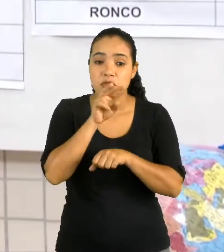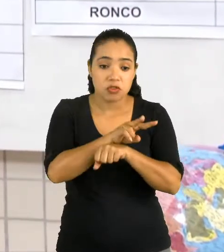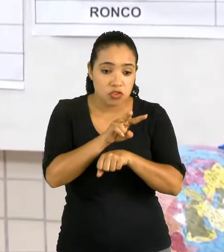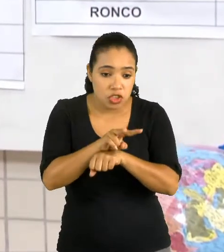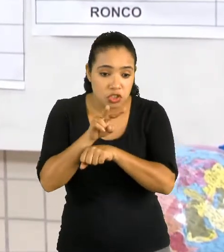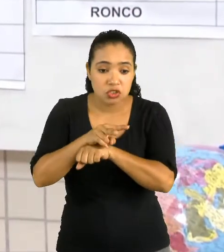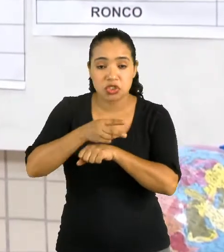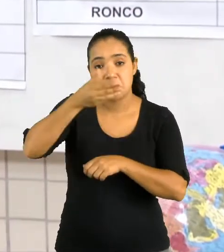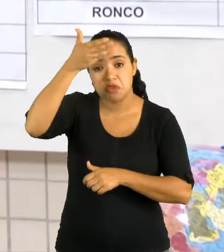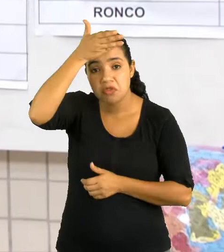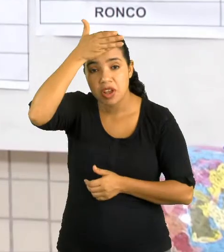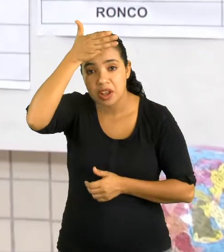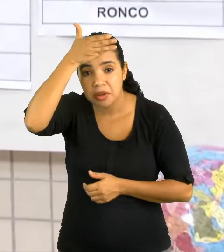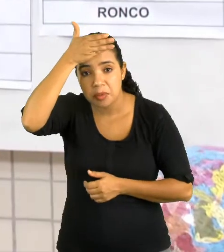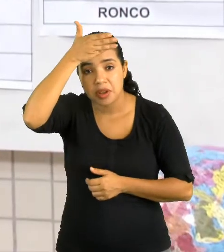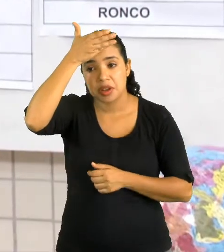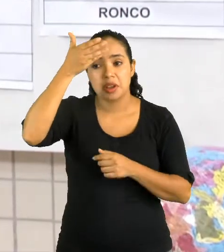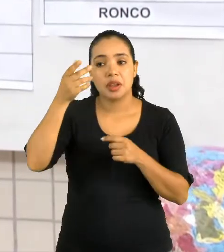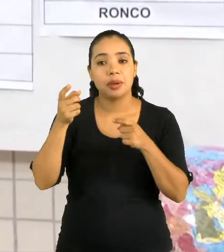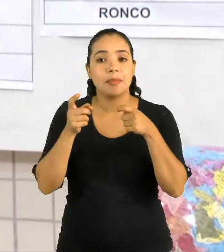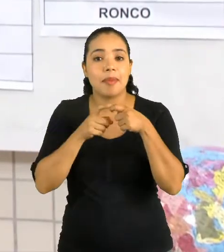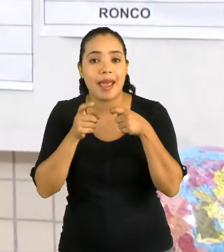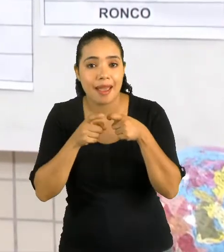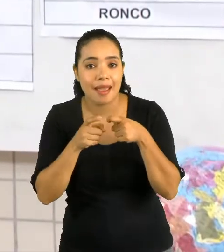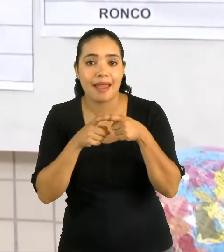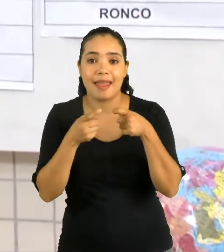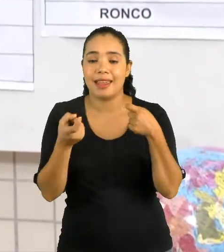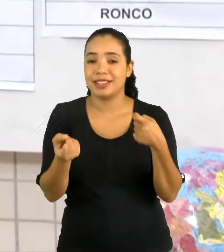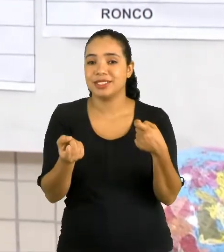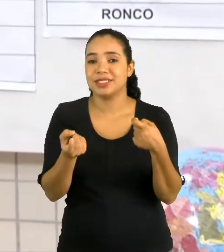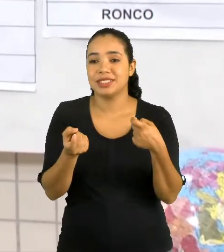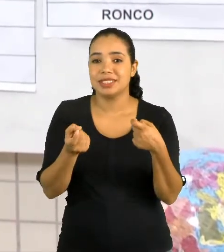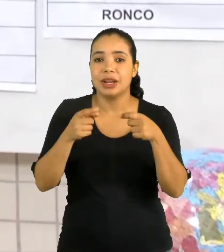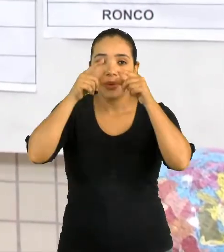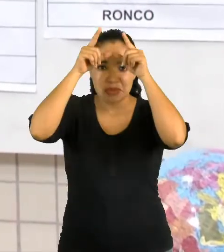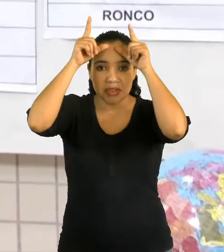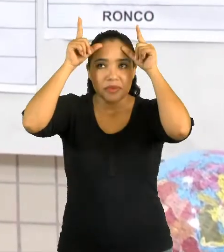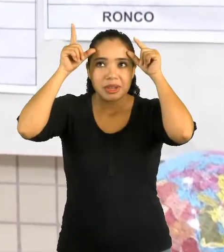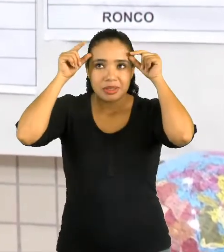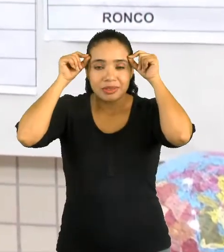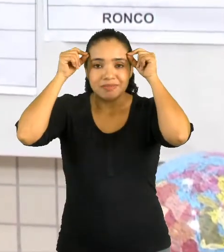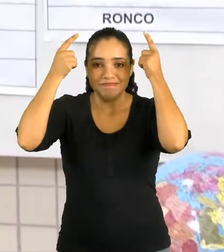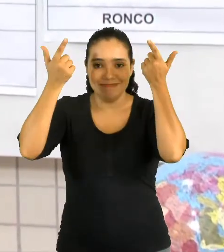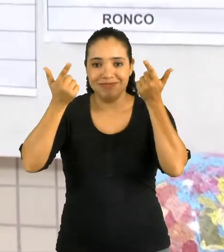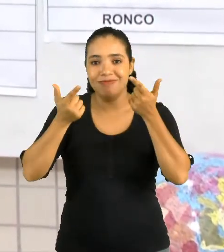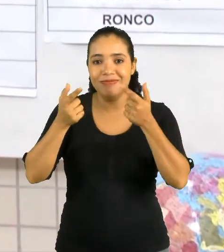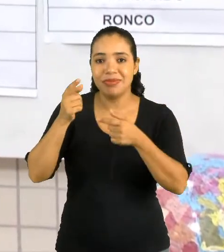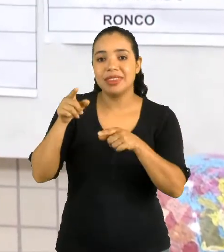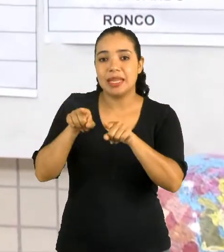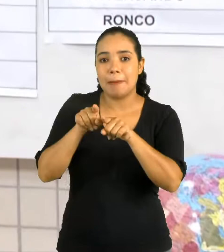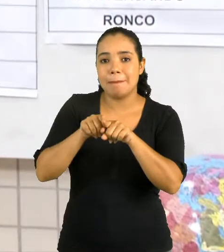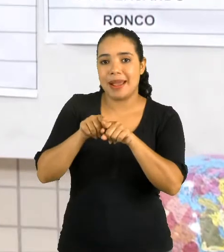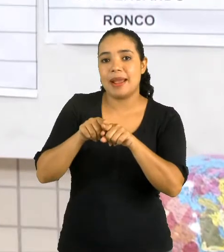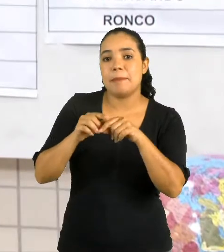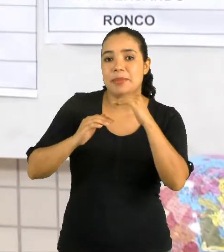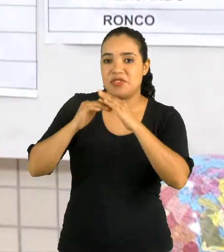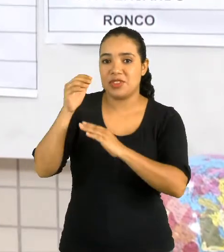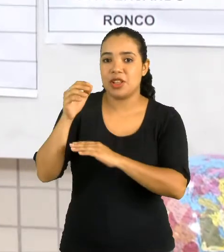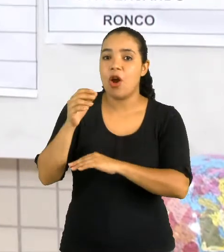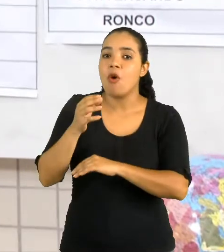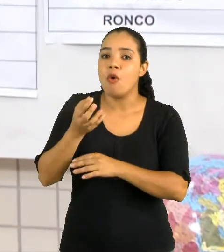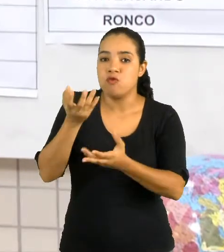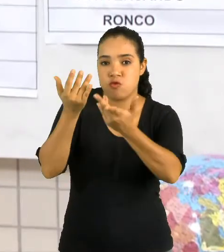enfermeiros, médicos, bombeiros, dentre outras profissões. Então,